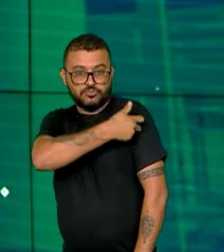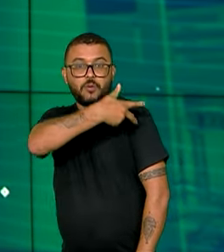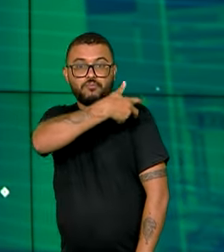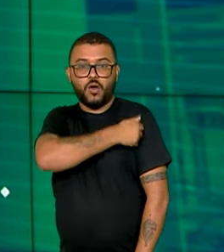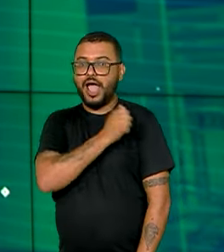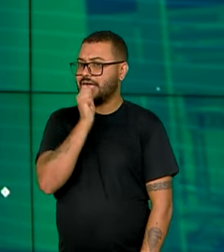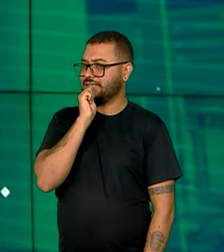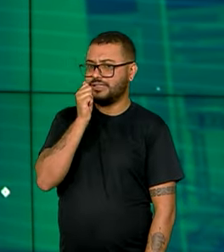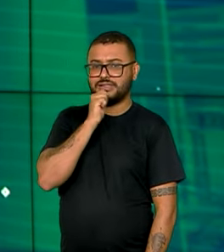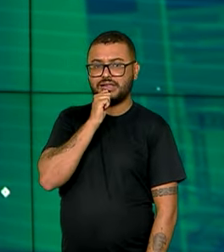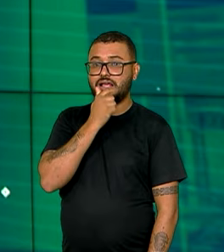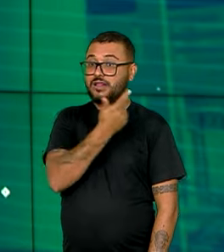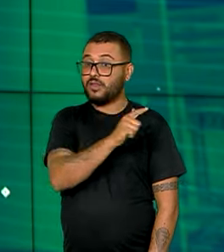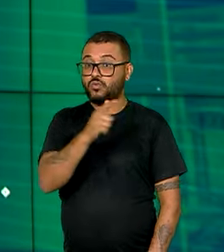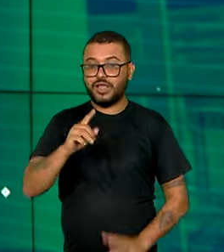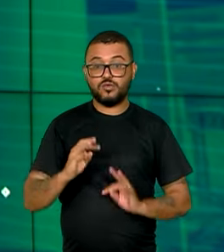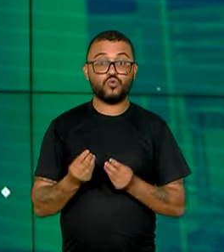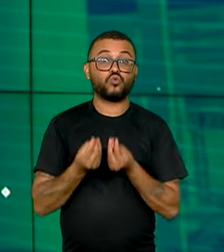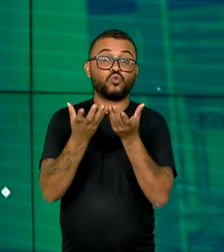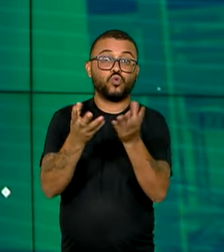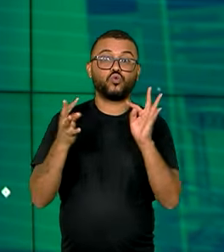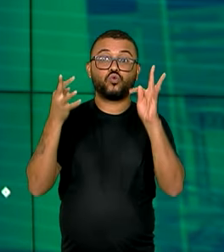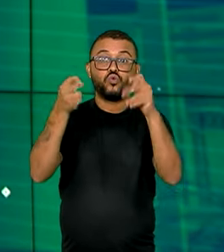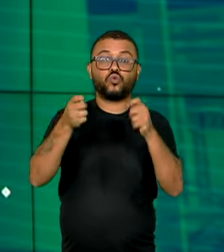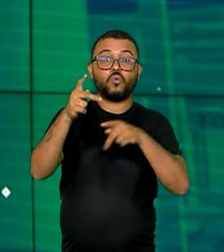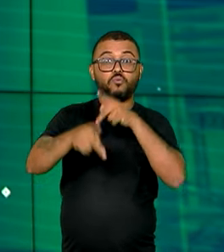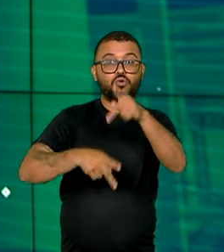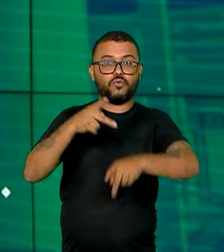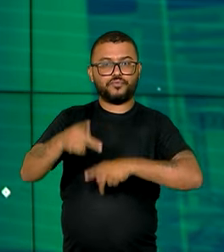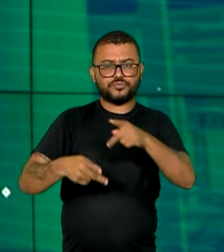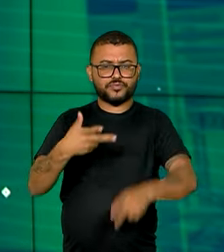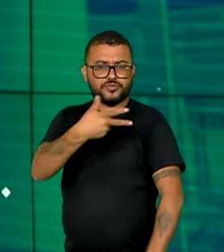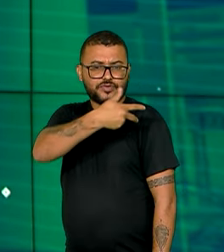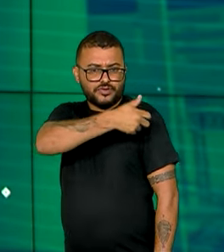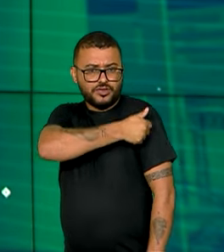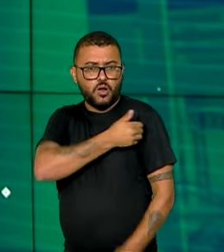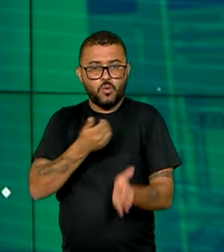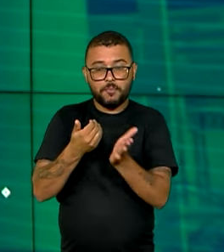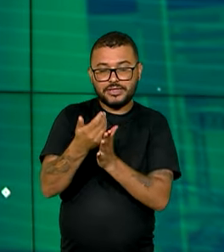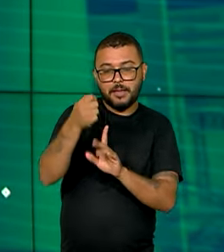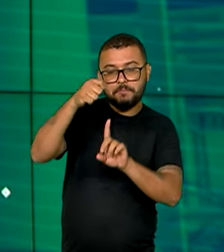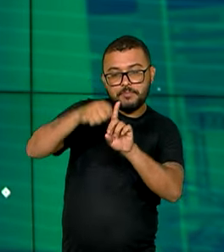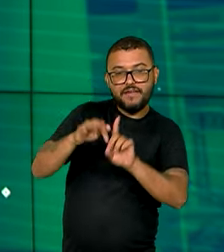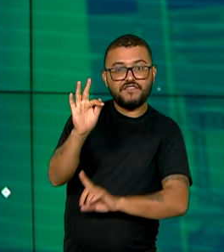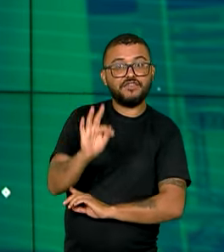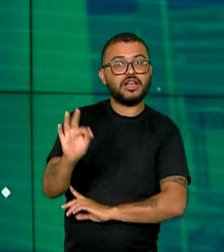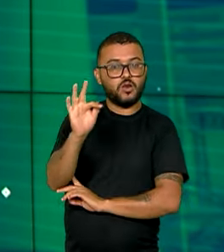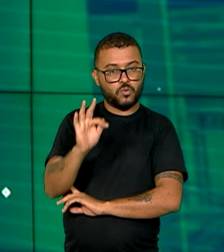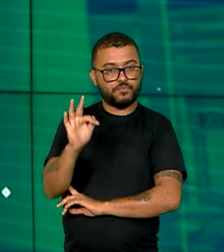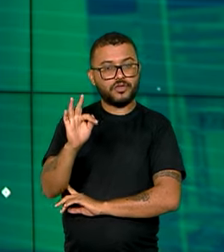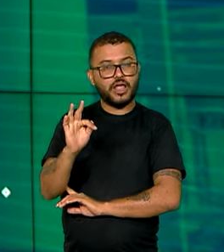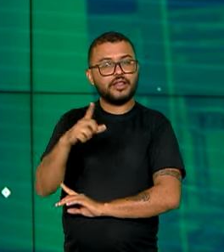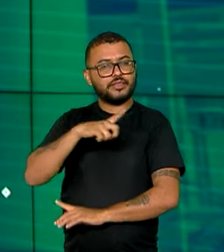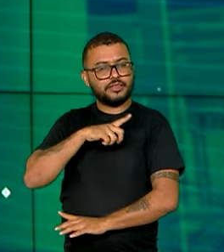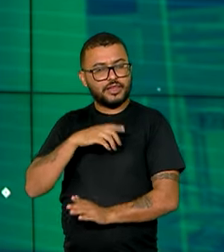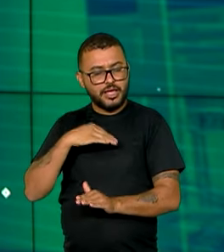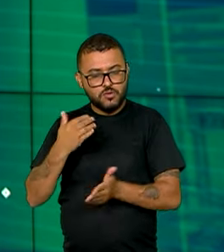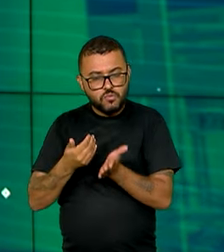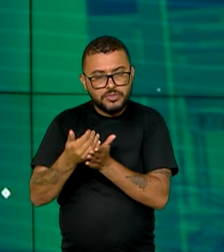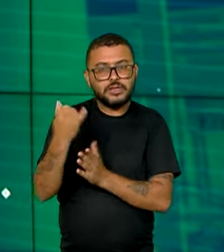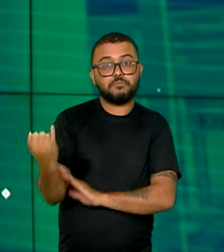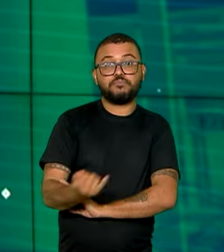ainda não há imunizantes para toda a população. A vacinação está prevista para começar em fevereiro e é um passo